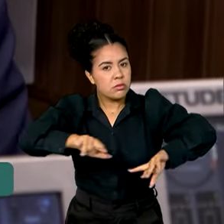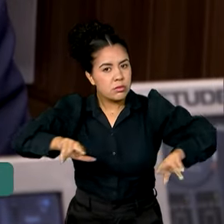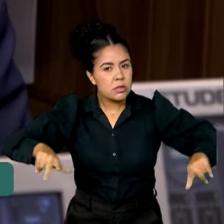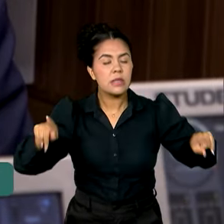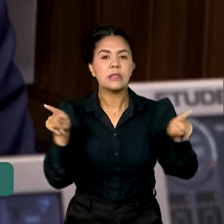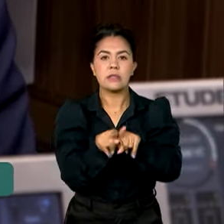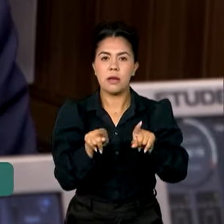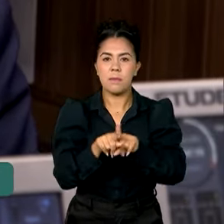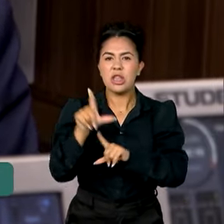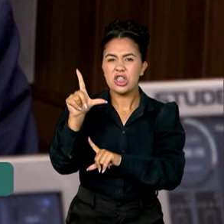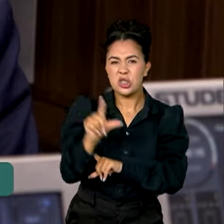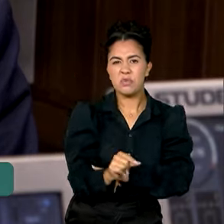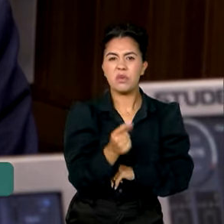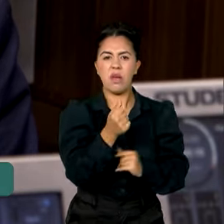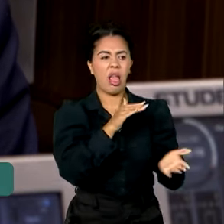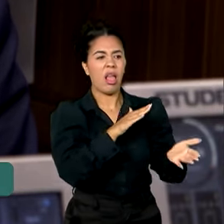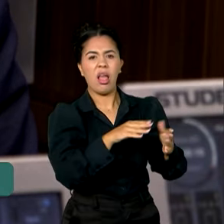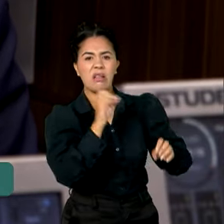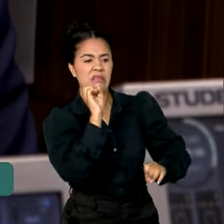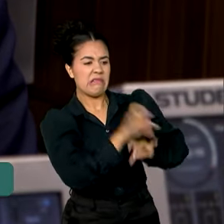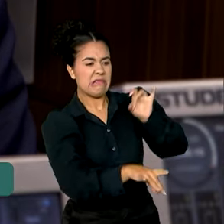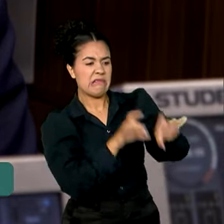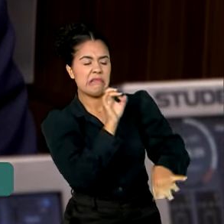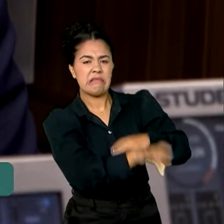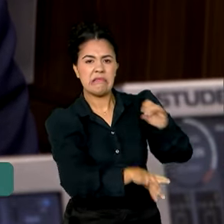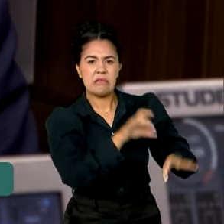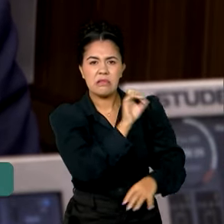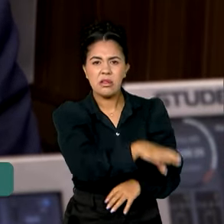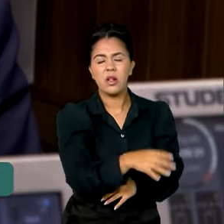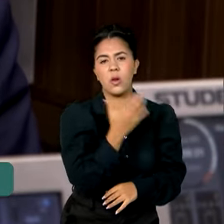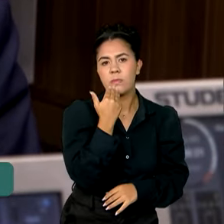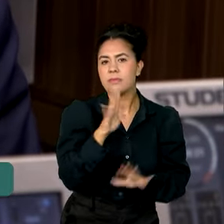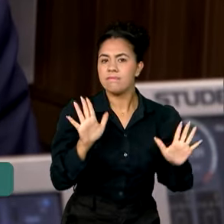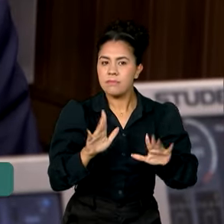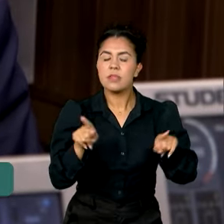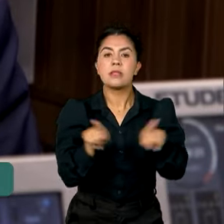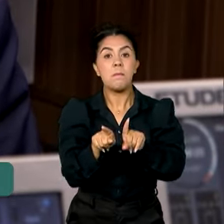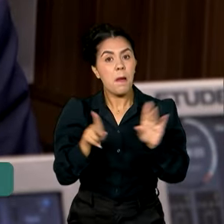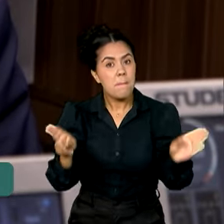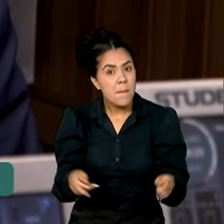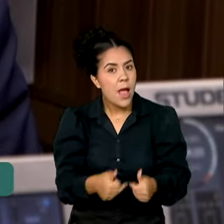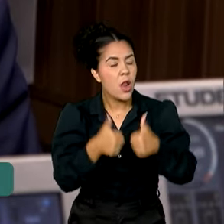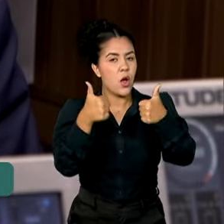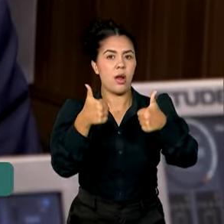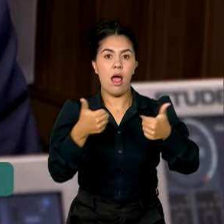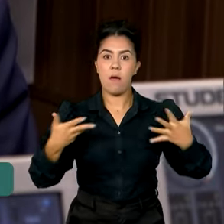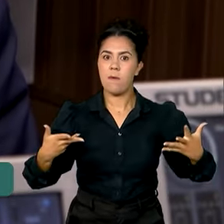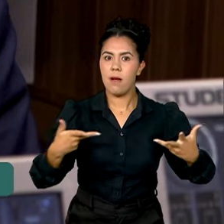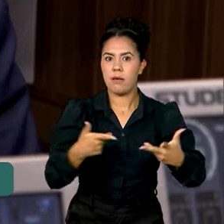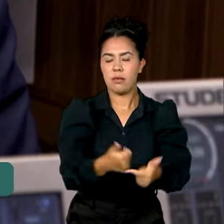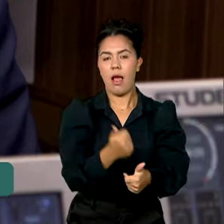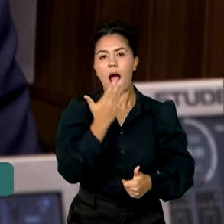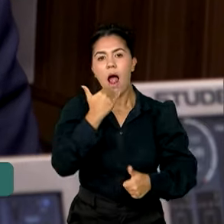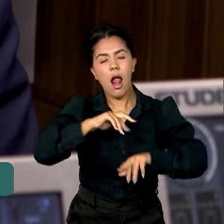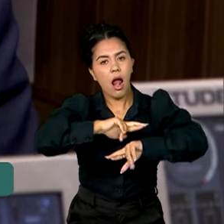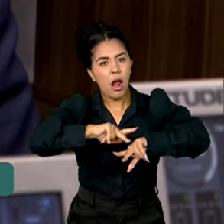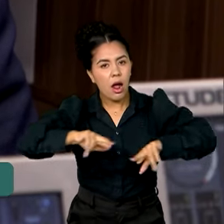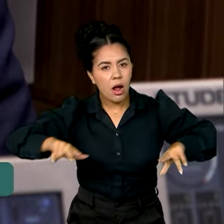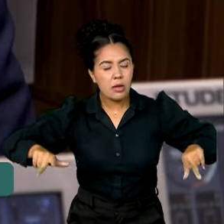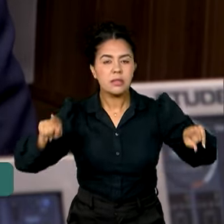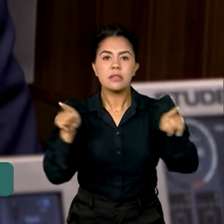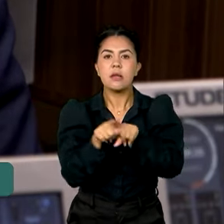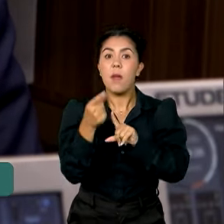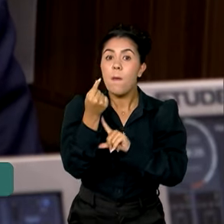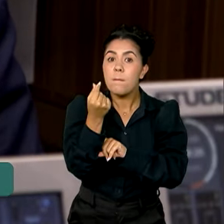diminuir o desperdício, melhorar a qualidade desses alimentos, diminuir o